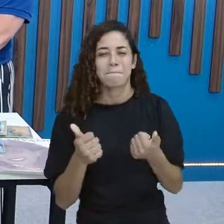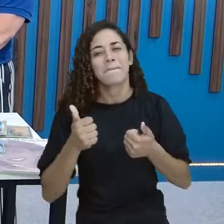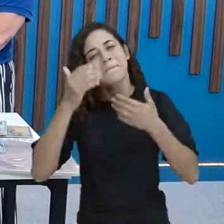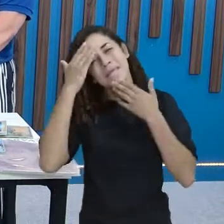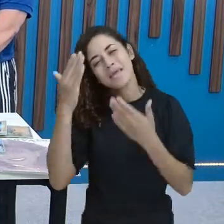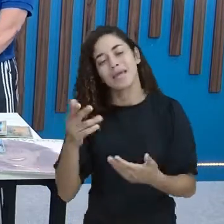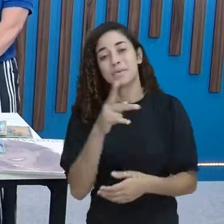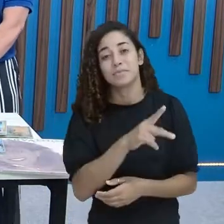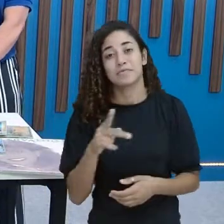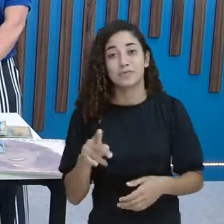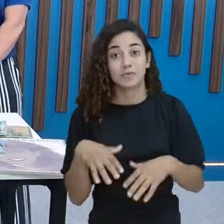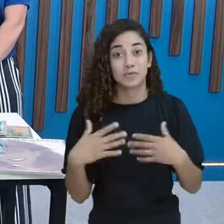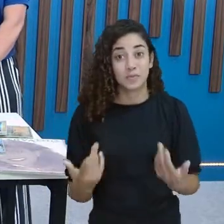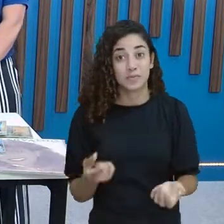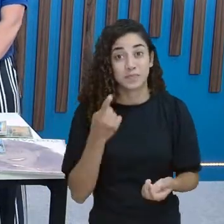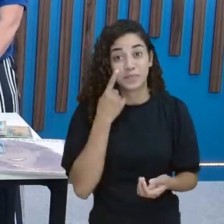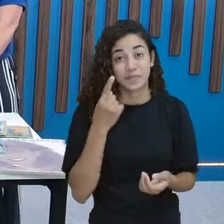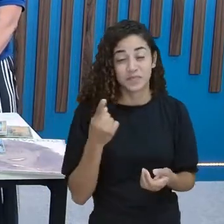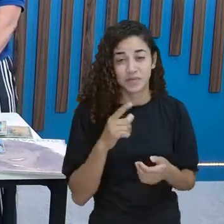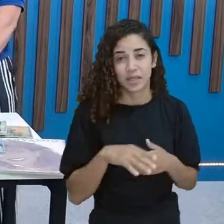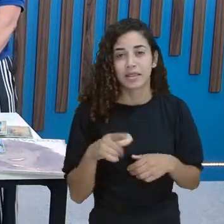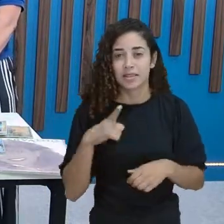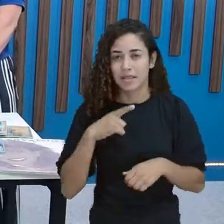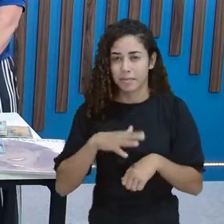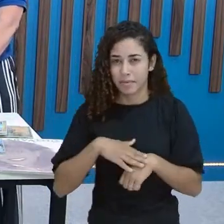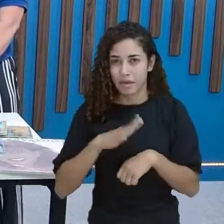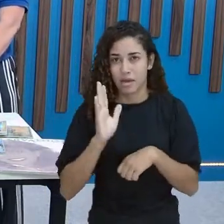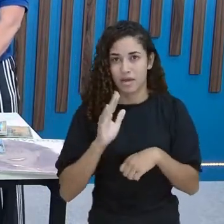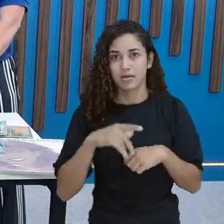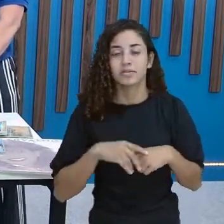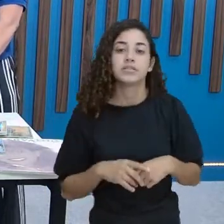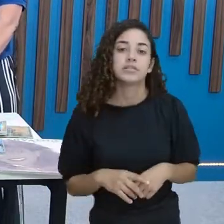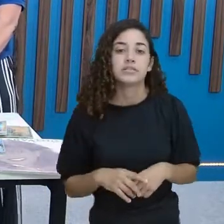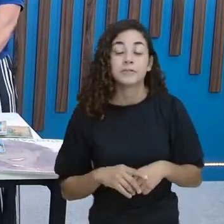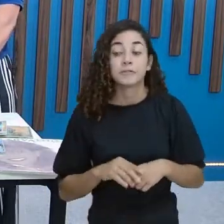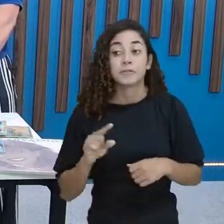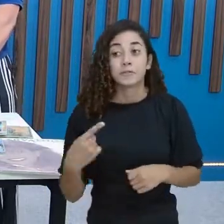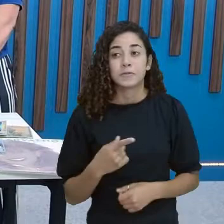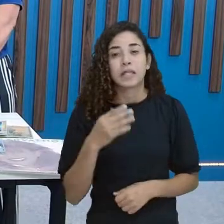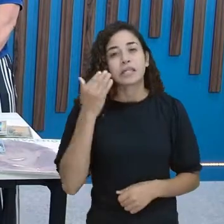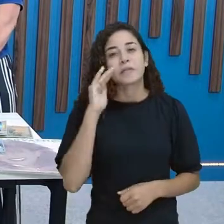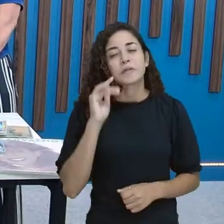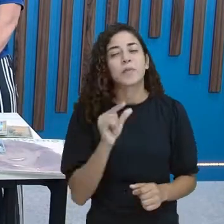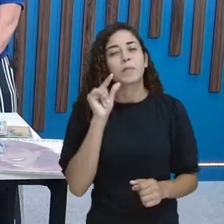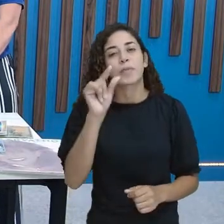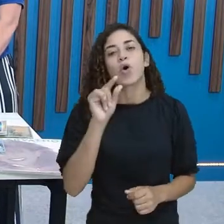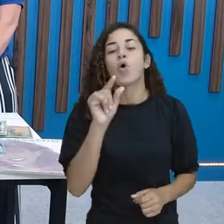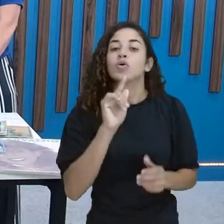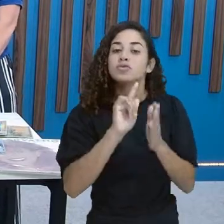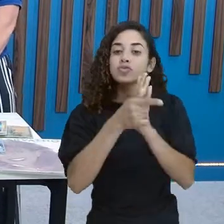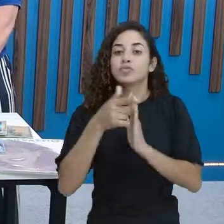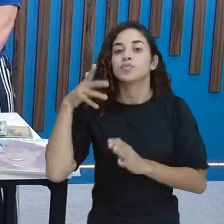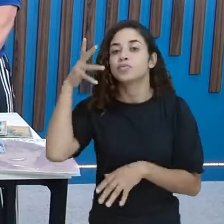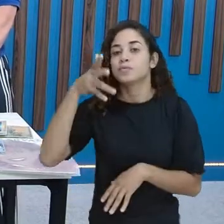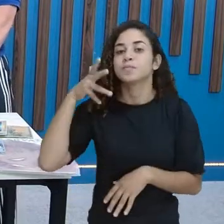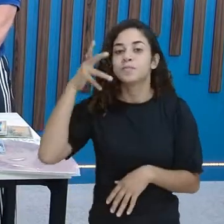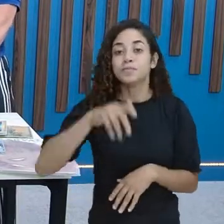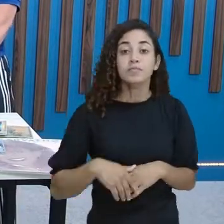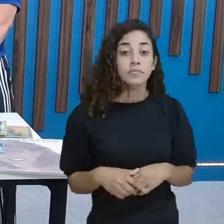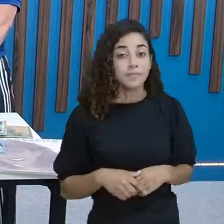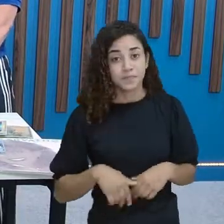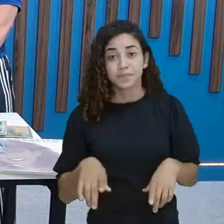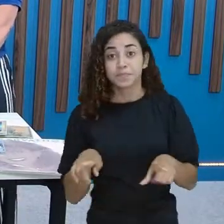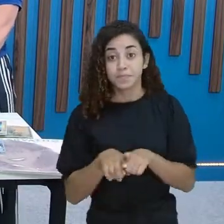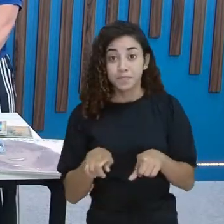Professoras Gente Tem mais ainda Nós entendemos um pouco Sobre os gêneros musicais E no